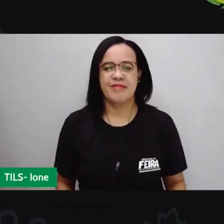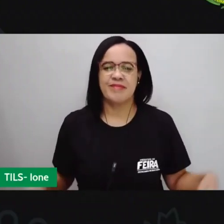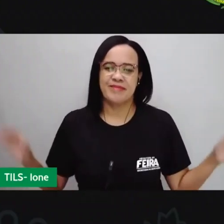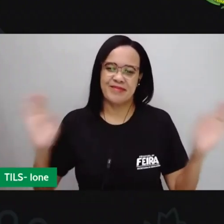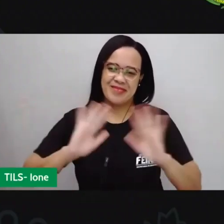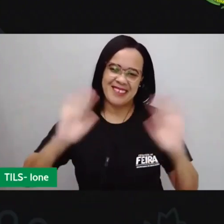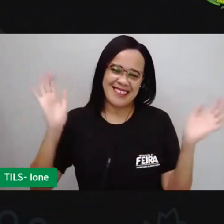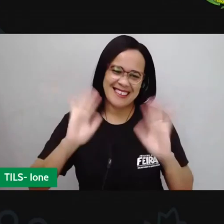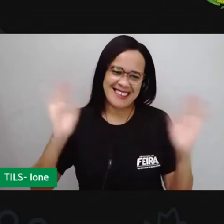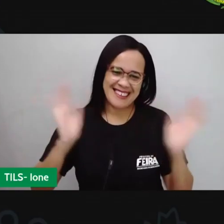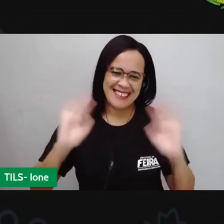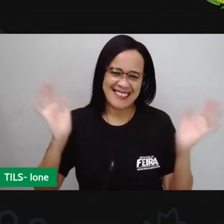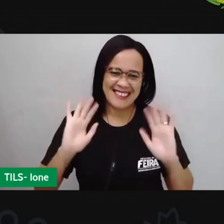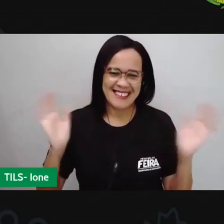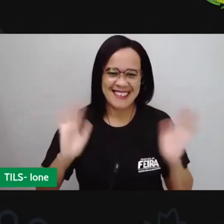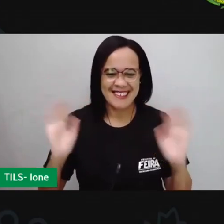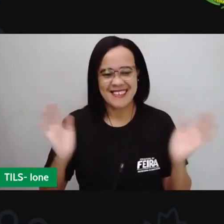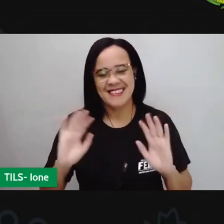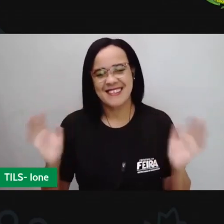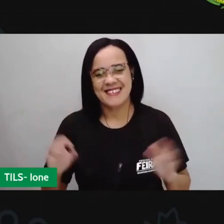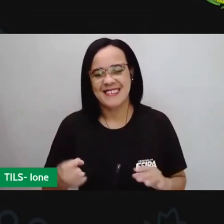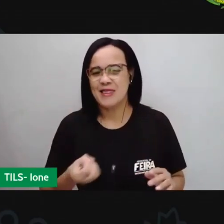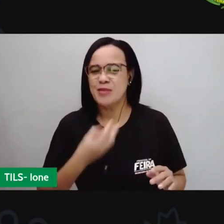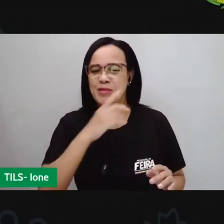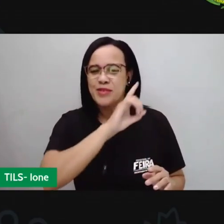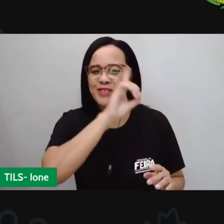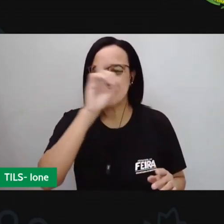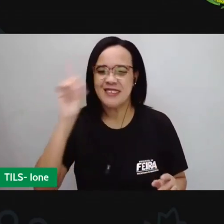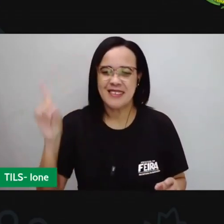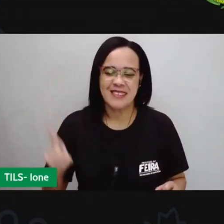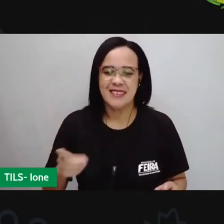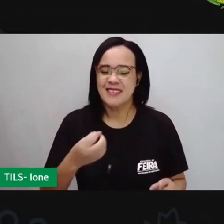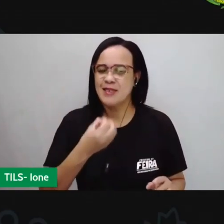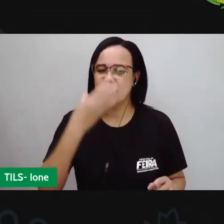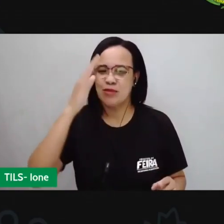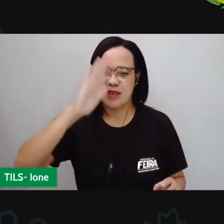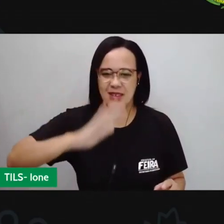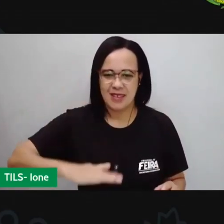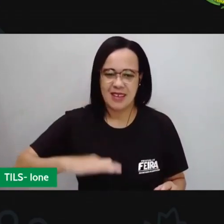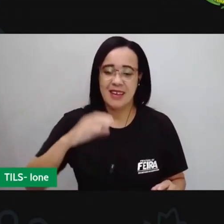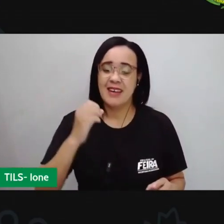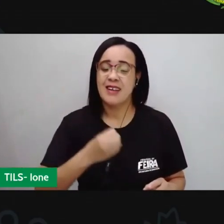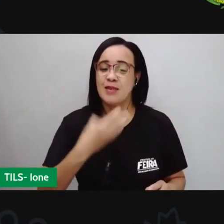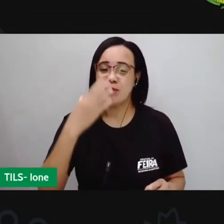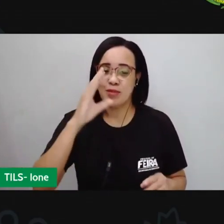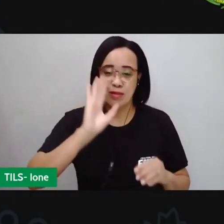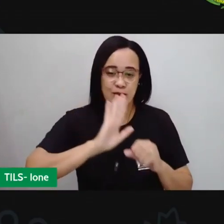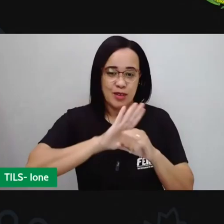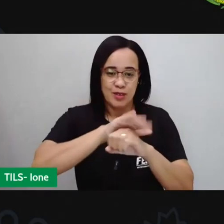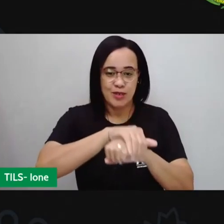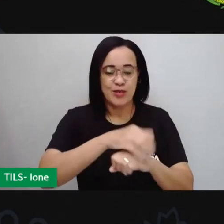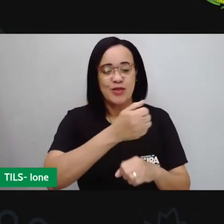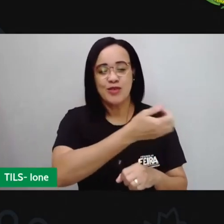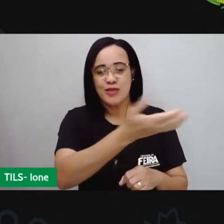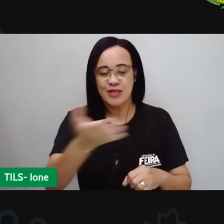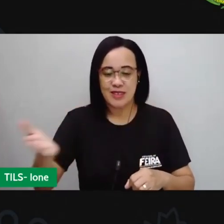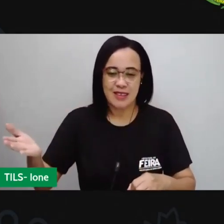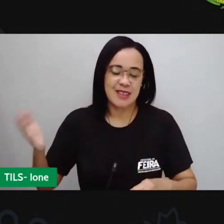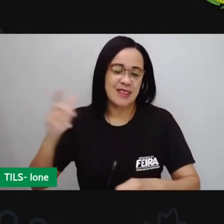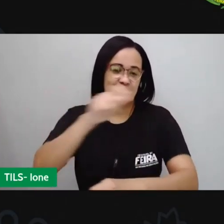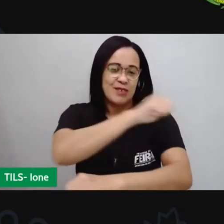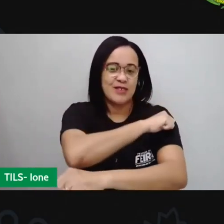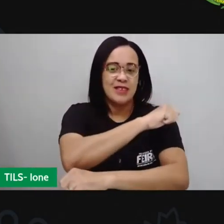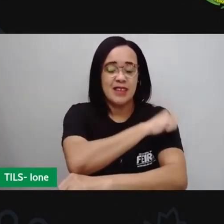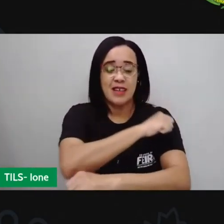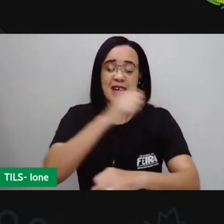Olá! Bom dia, boa tarde, boa noite a todos os alunos e alunas